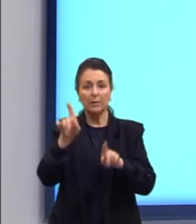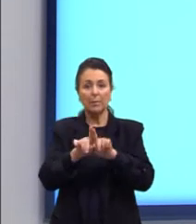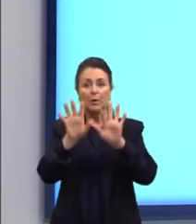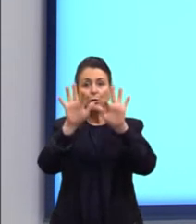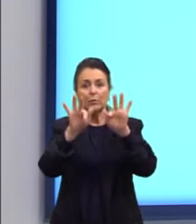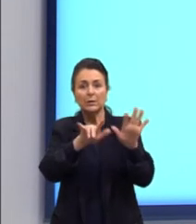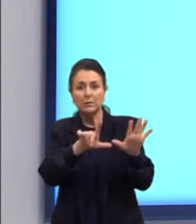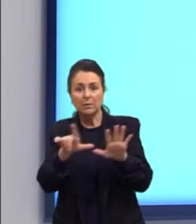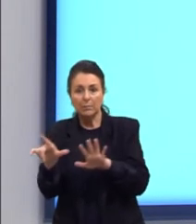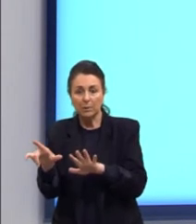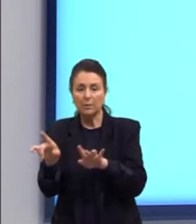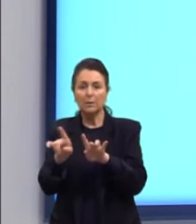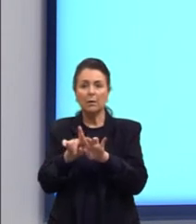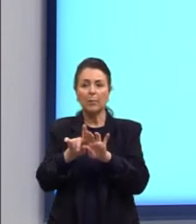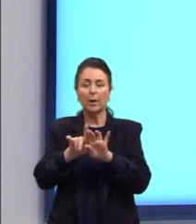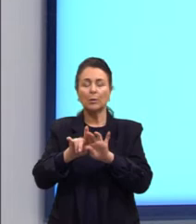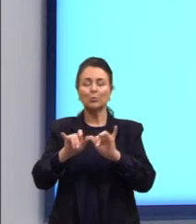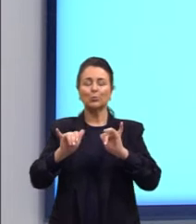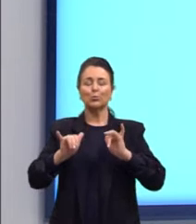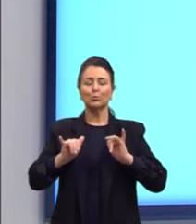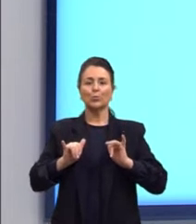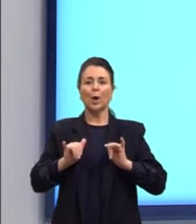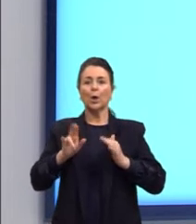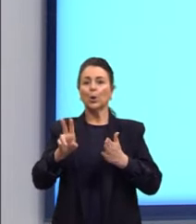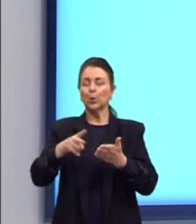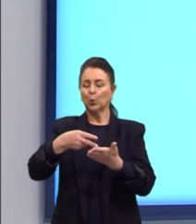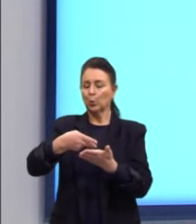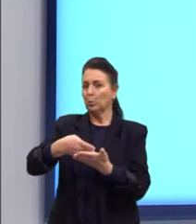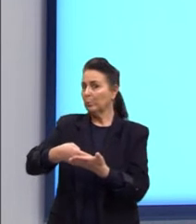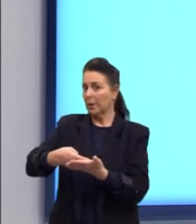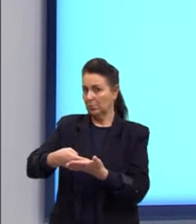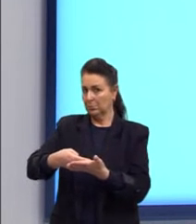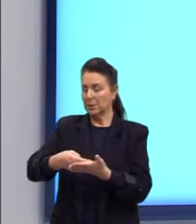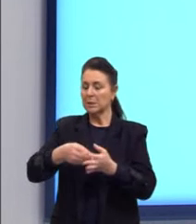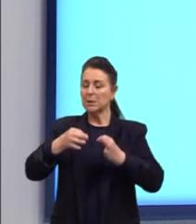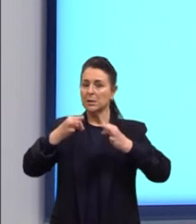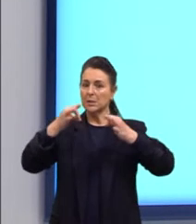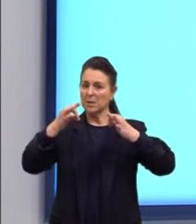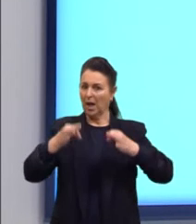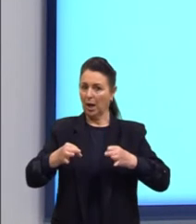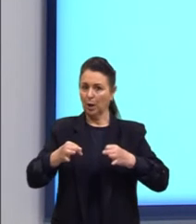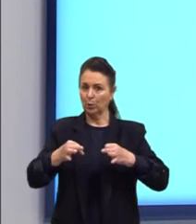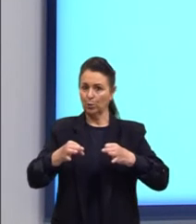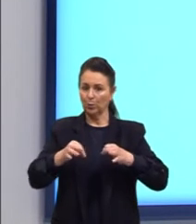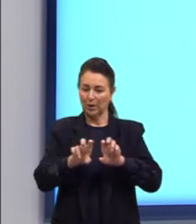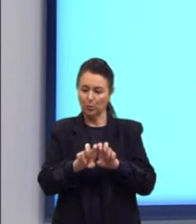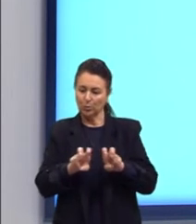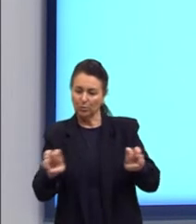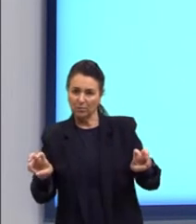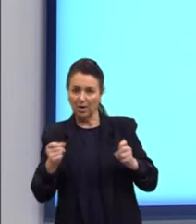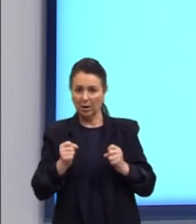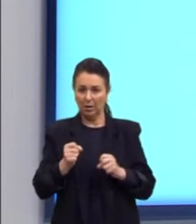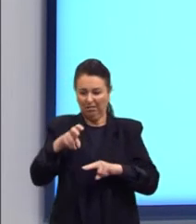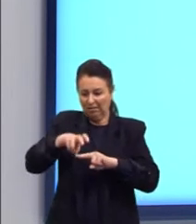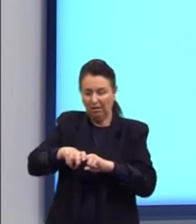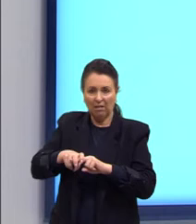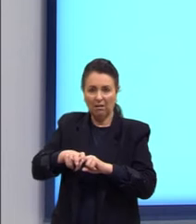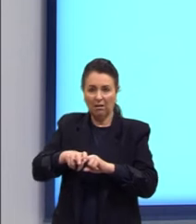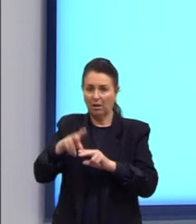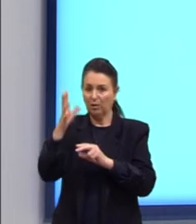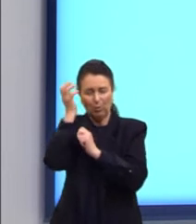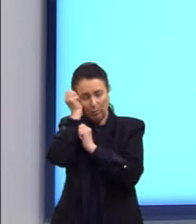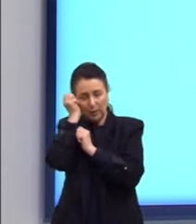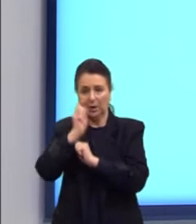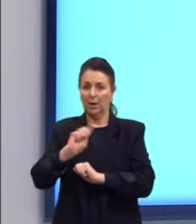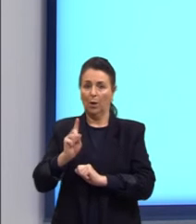E o conforto, Tem gente que dorme de qualquer jeito, no sofá, ali na cadeira. Não, é importante também ter um conforto